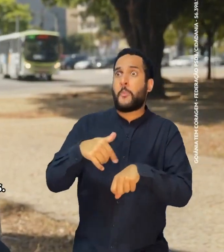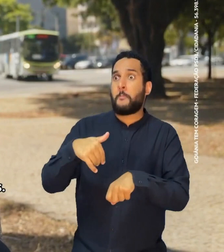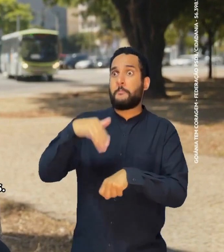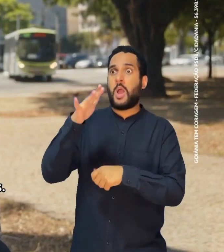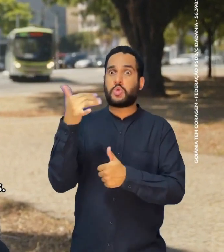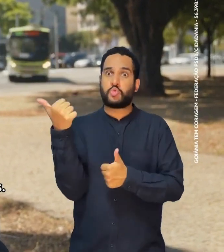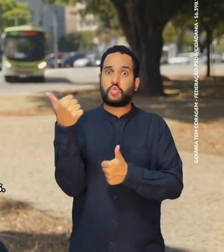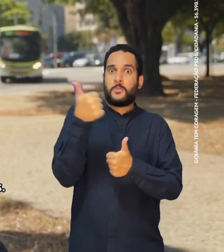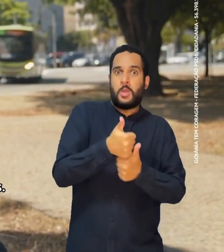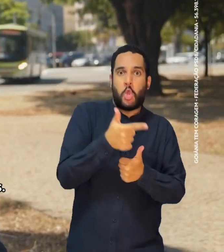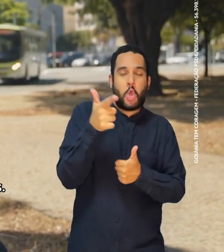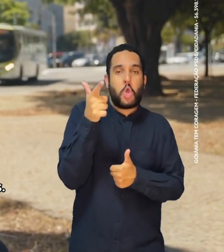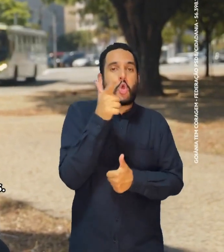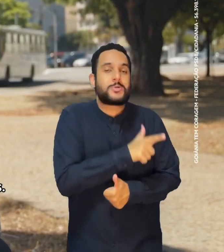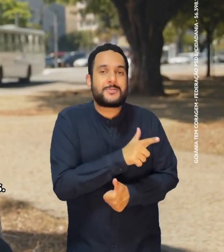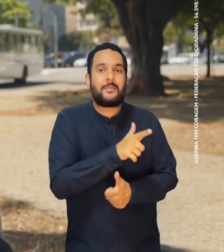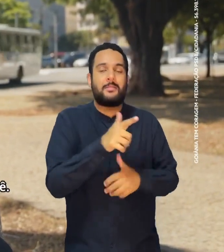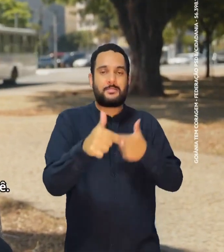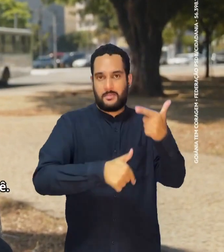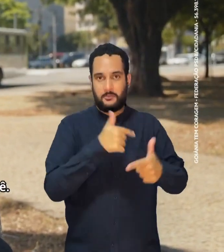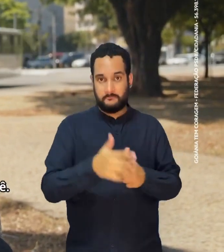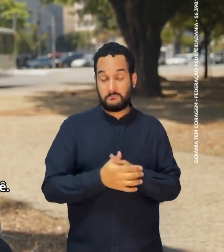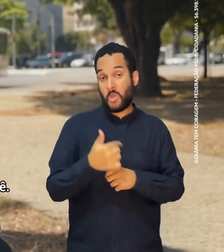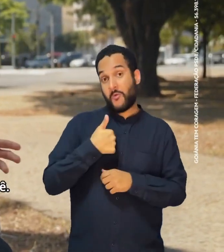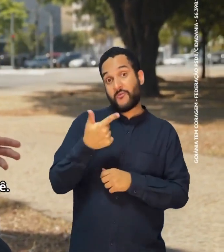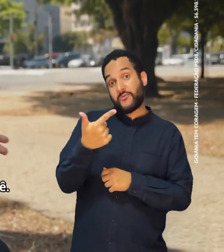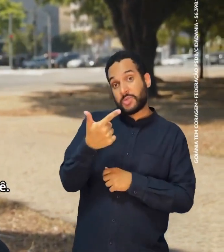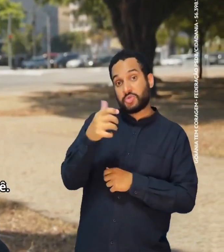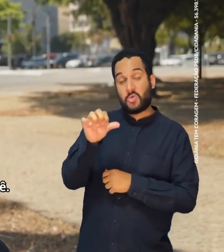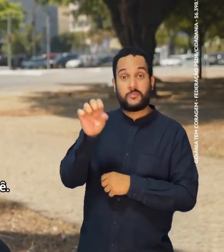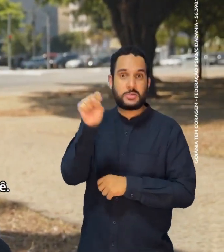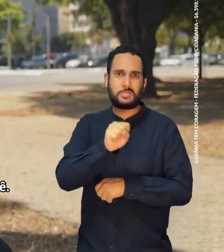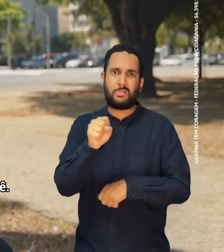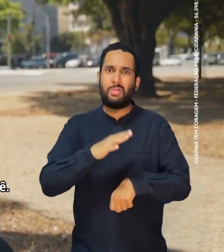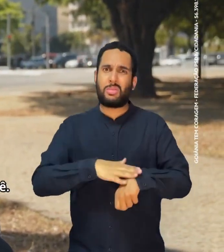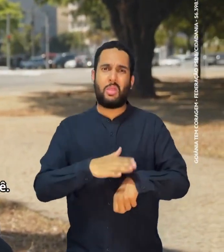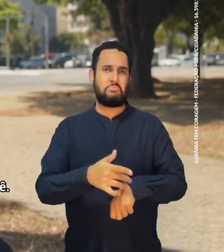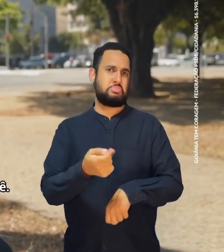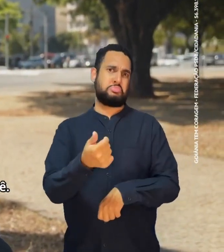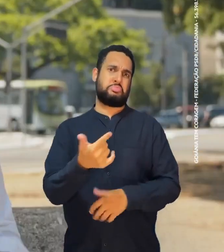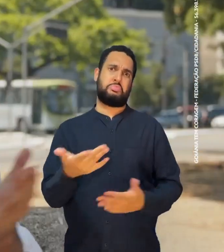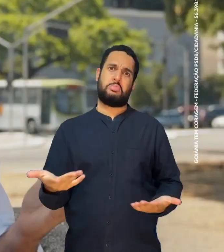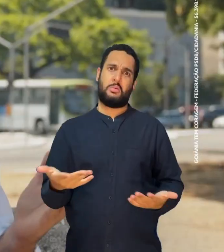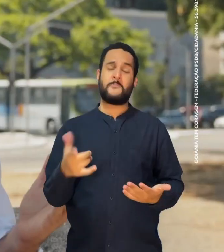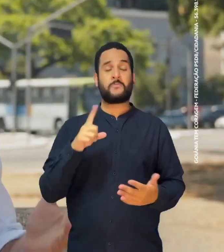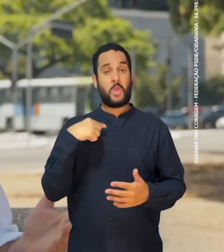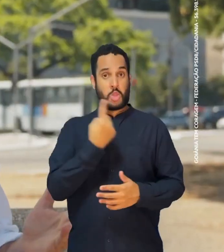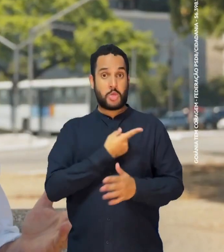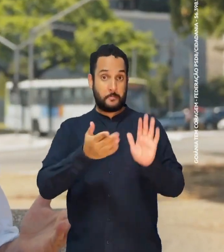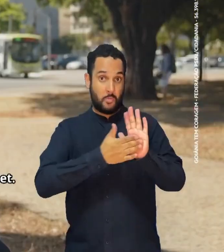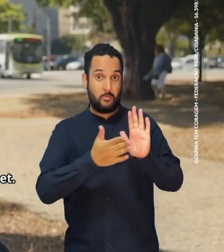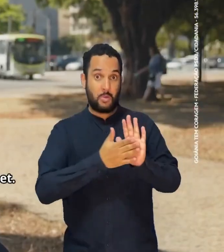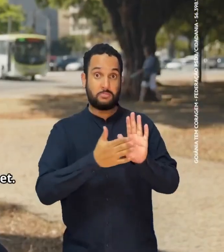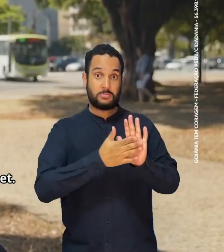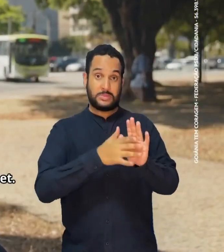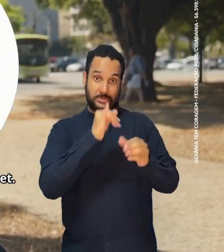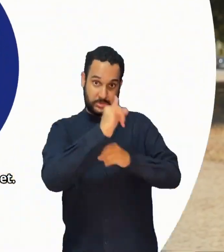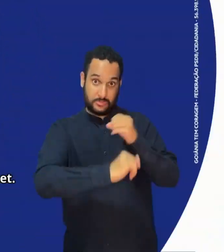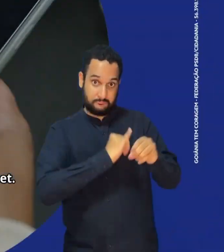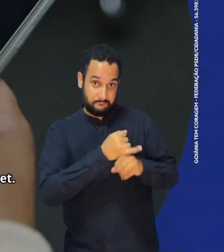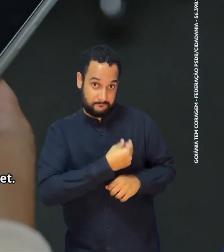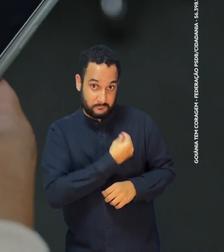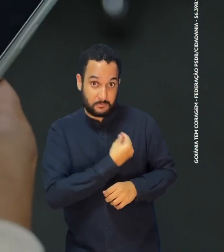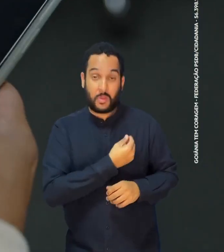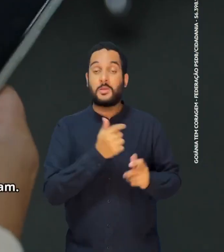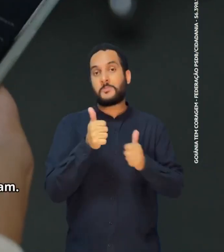negociar a tempo de TV em troca de cargos. Por isso, só tenho 29 segundos aqui para falar com você. Tem base esse pouco tempo? A nossa campanha